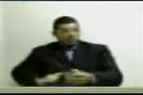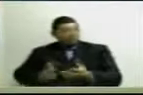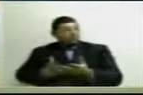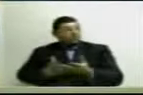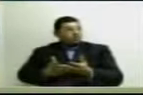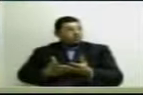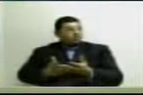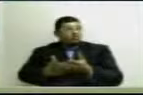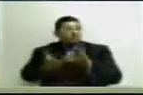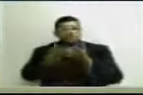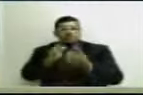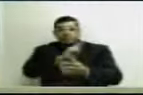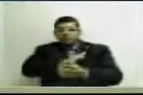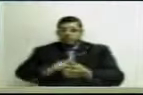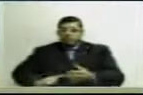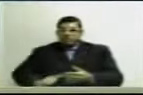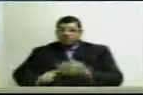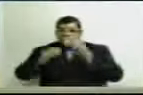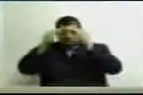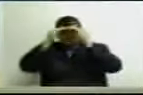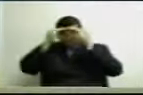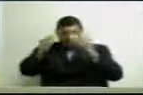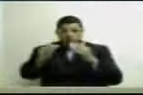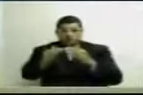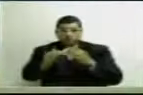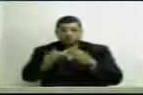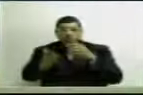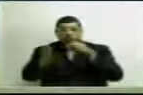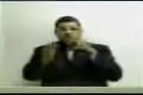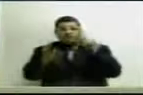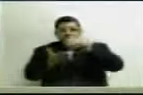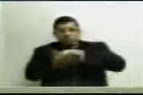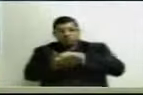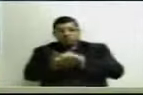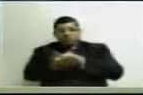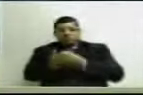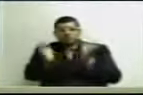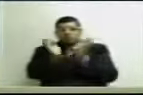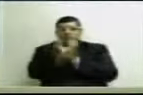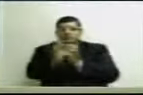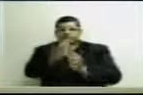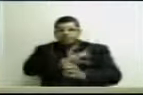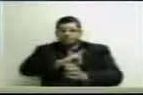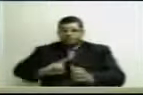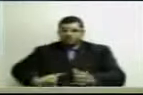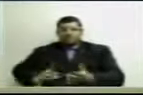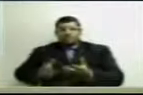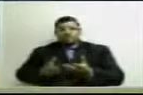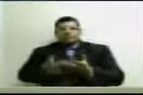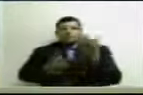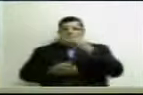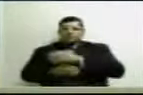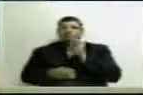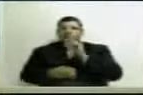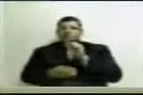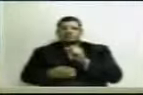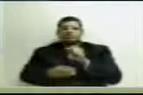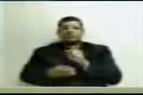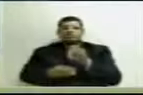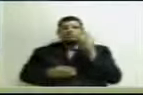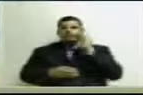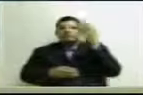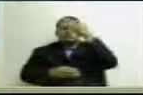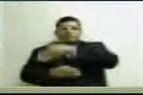para que o governador cumpra o compromisso firmado com o conjunto dos deputados, de que, em